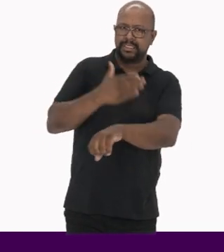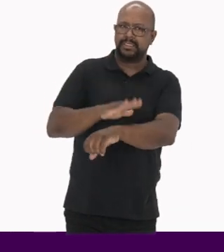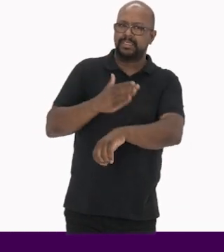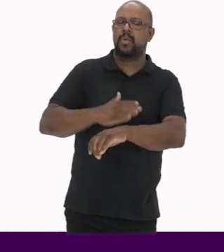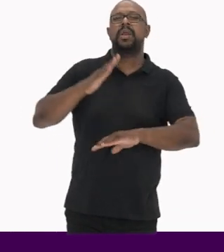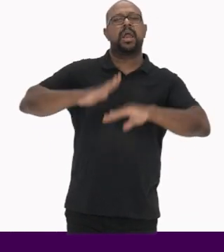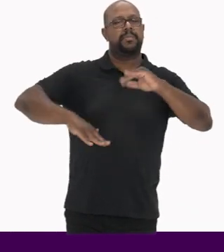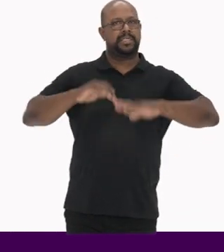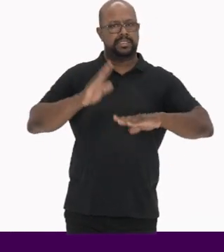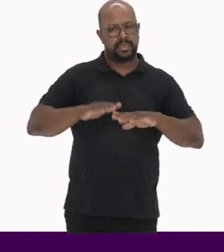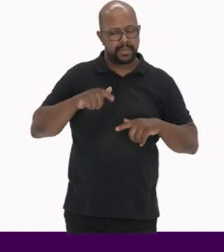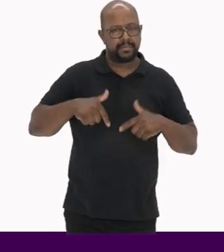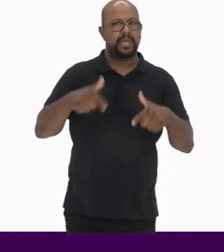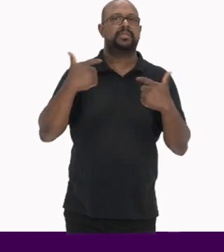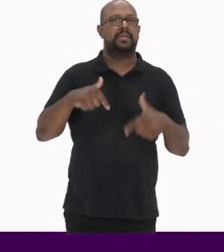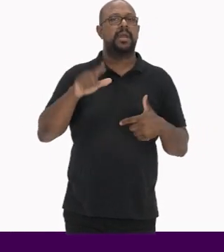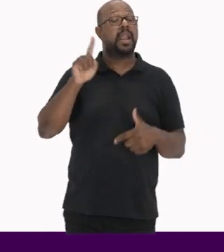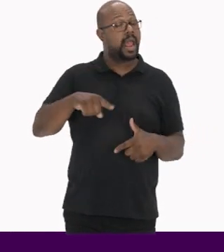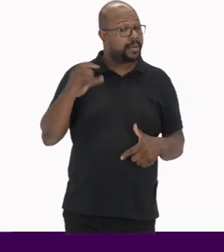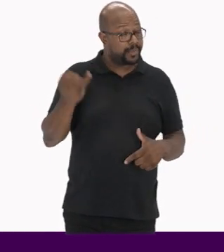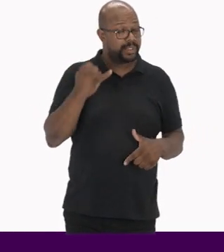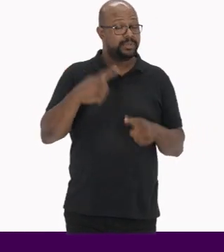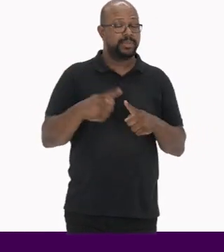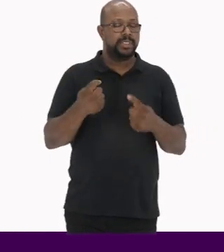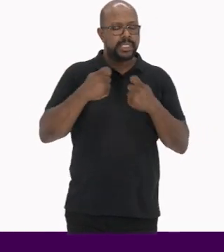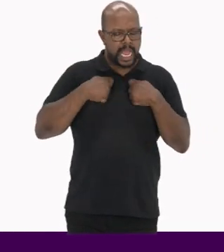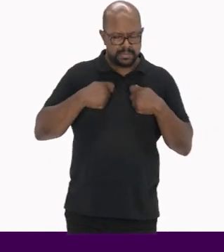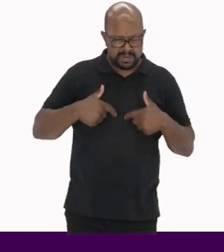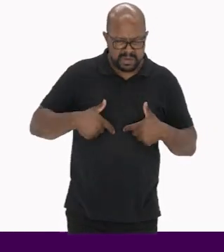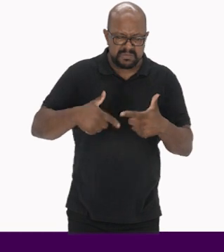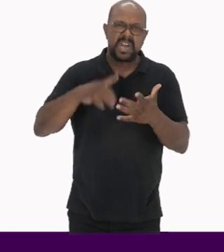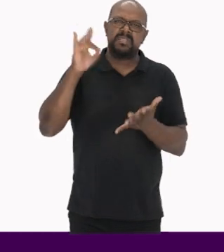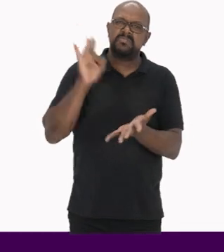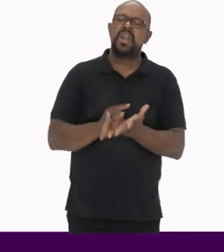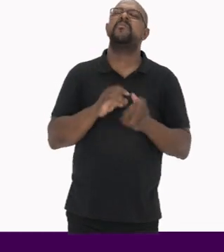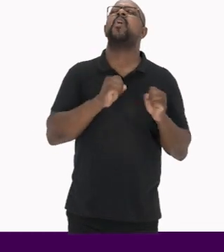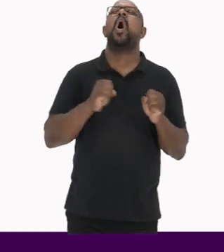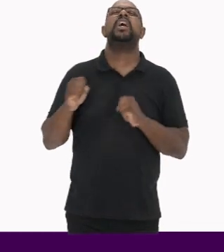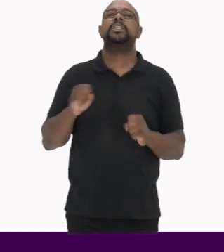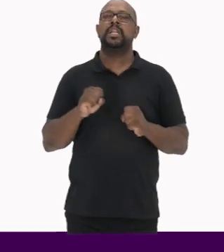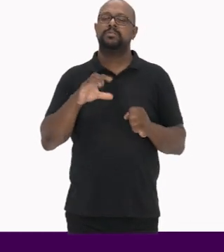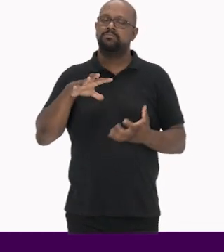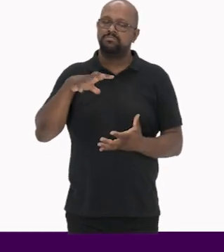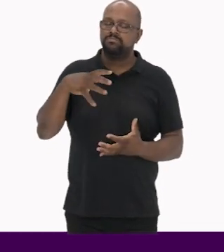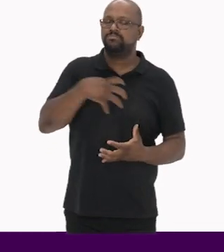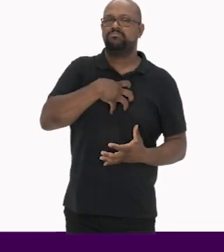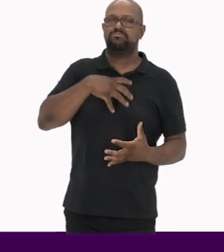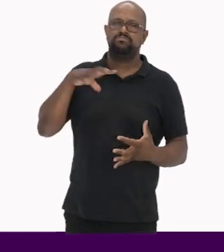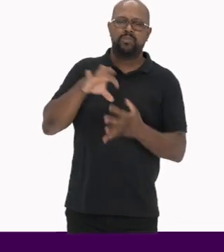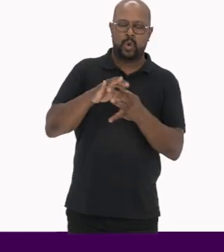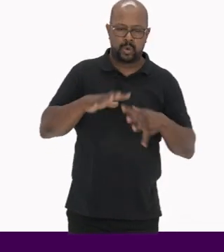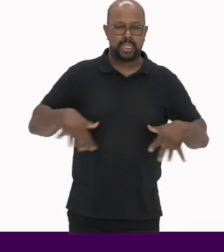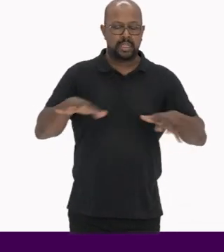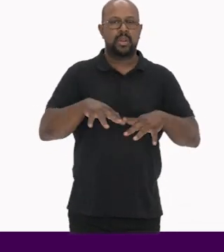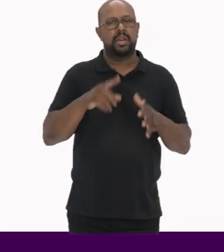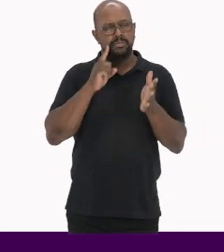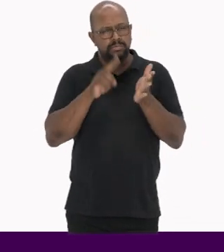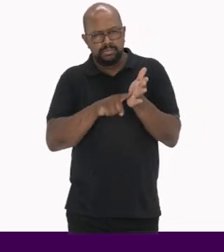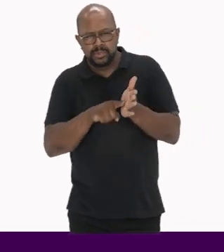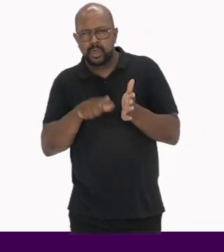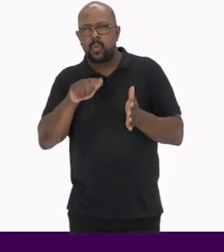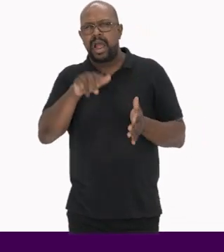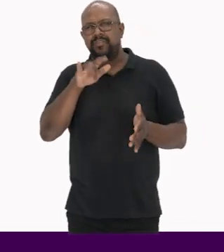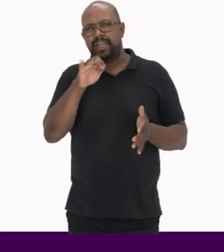para a realização do trabalho Isso é importante porque legitima a atuação da equipe e fortalece o vínculo com o território Levantamento e